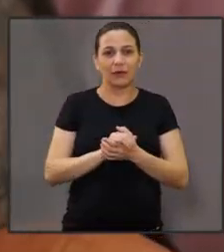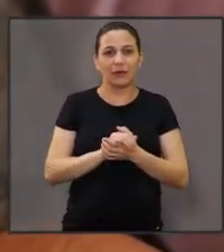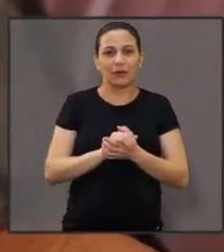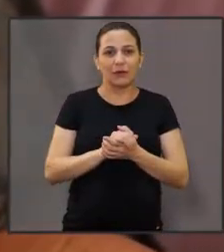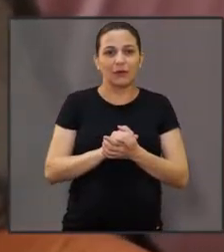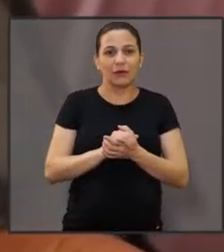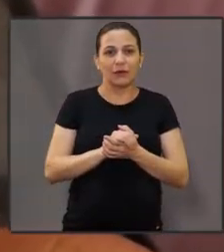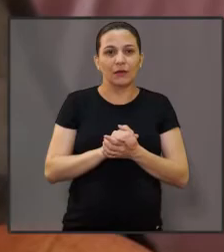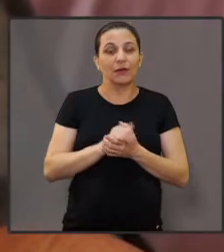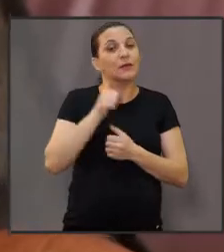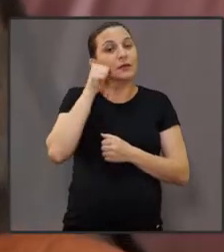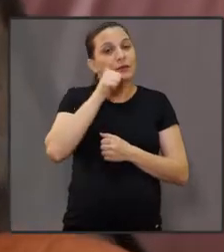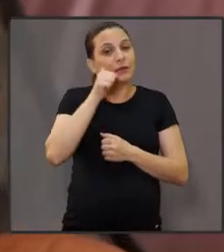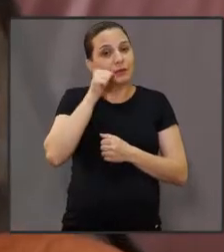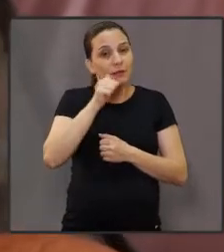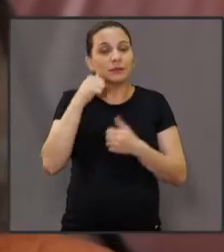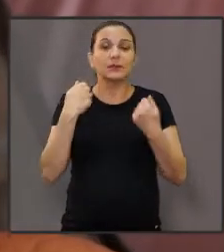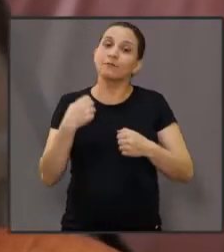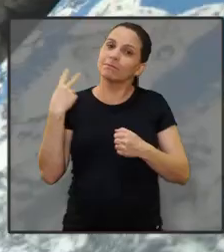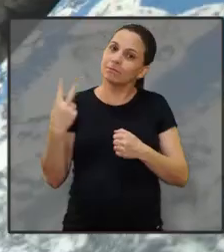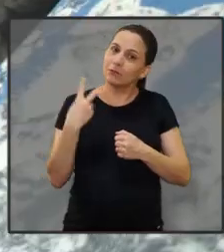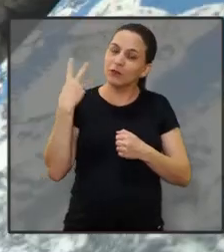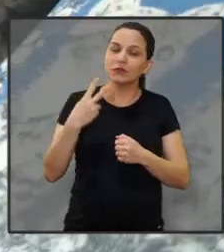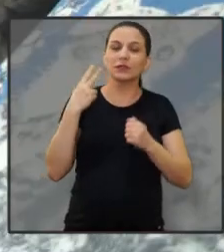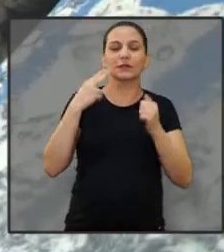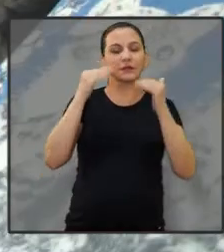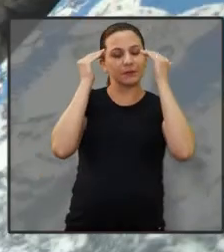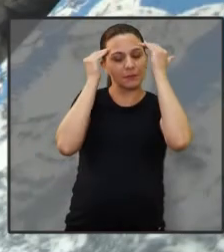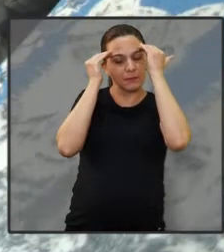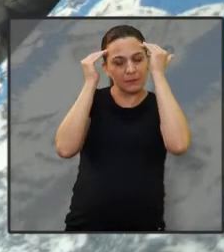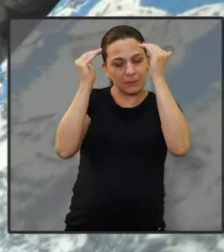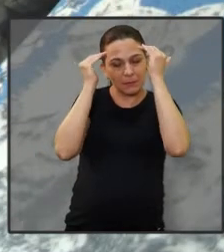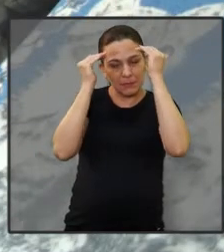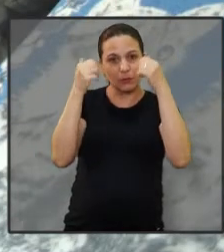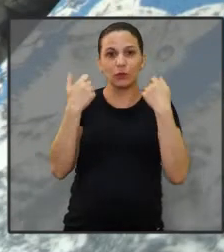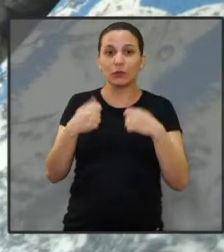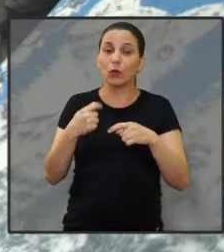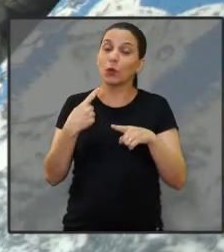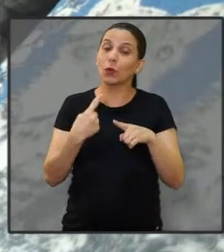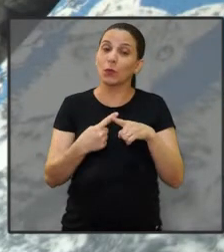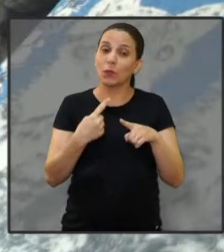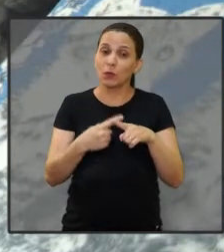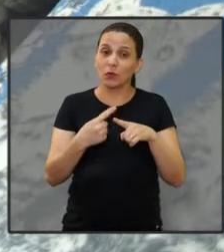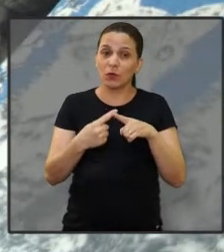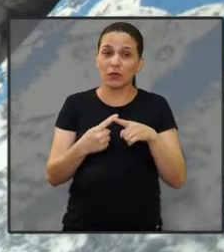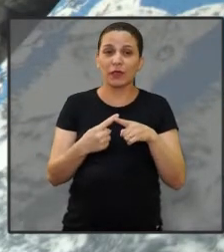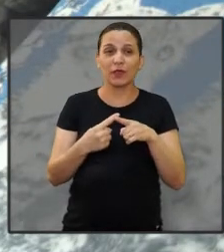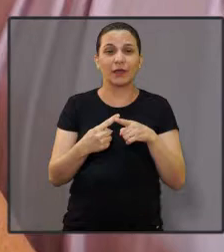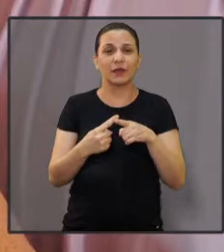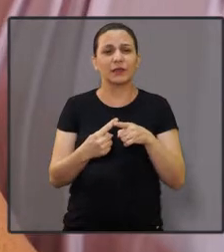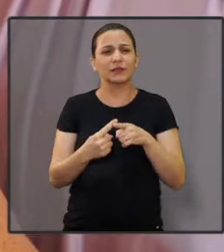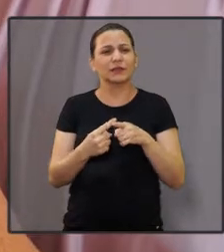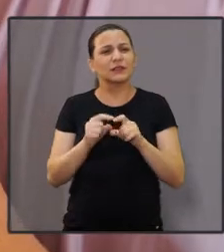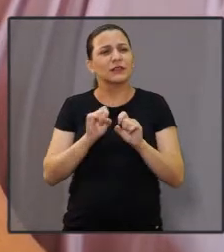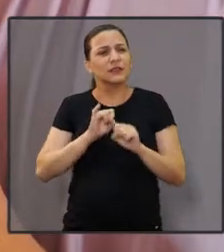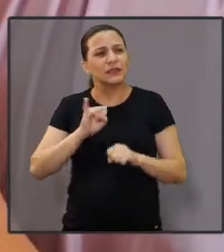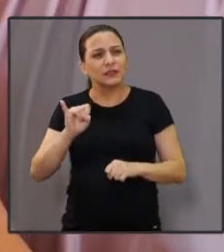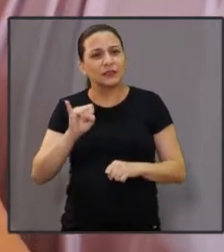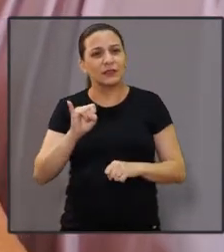Deixou assim, sabe? A mulher tem que ser valorizada, respeitada. Porque,